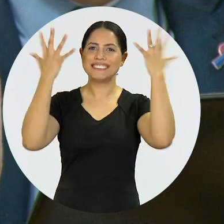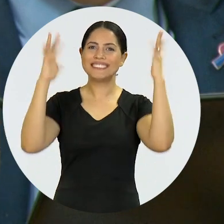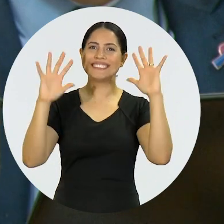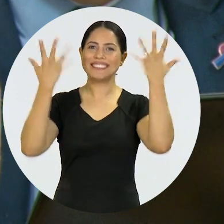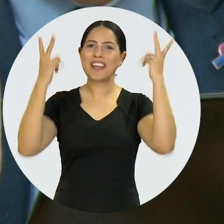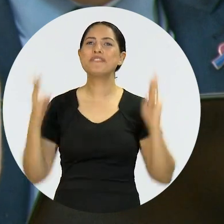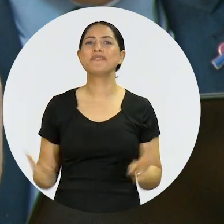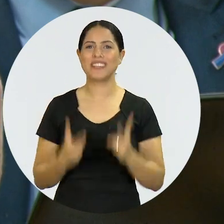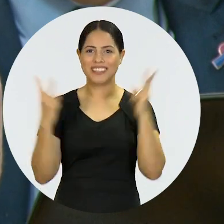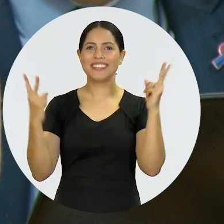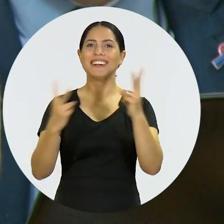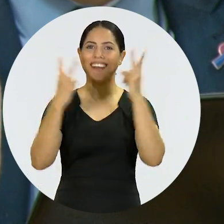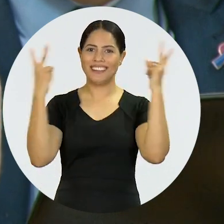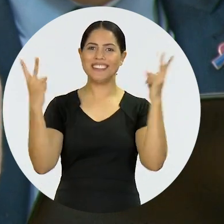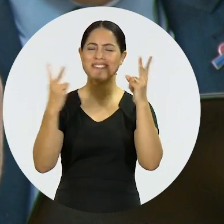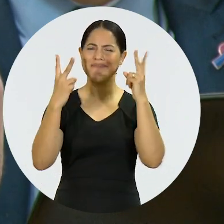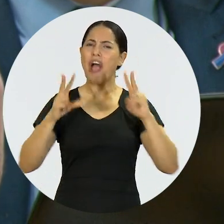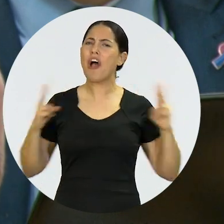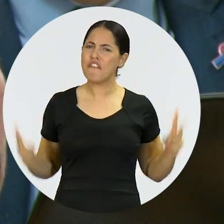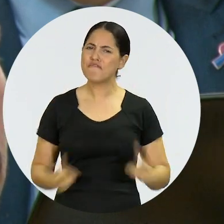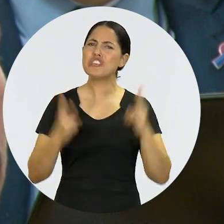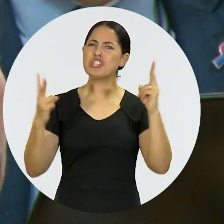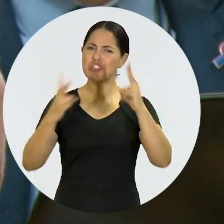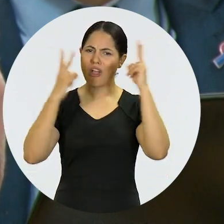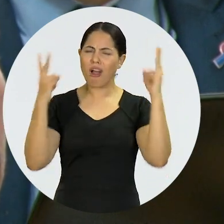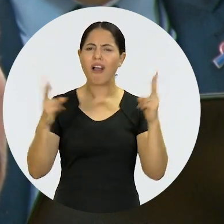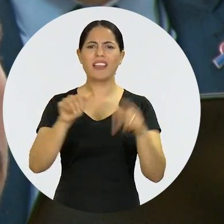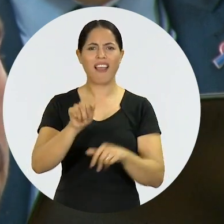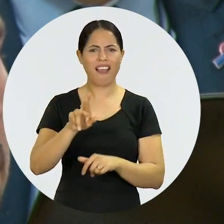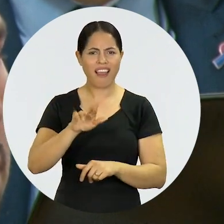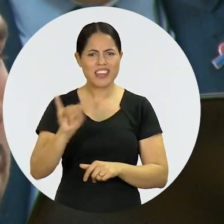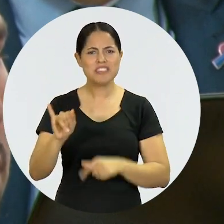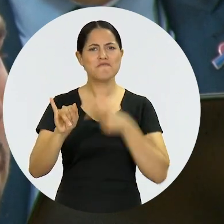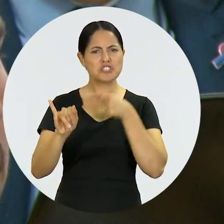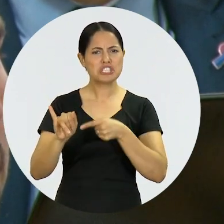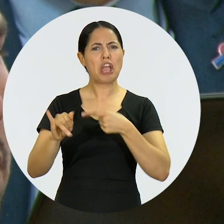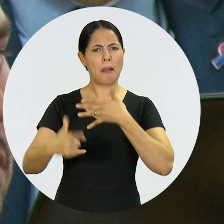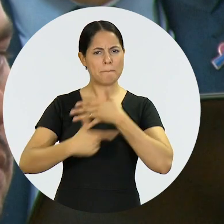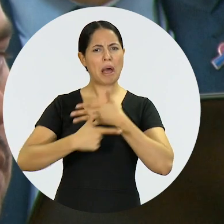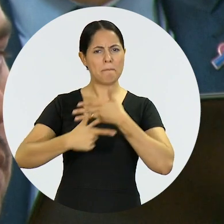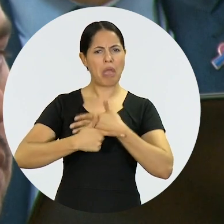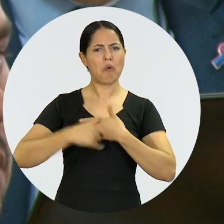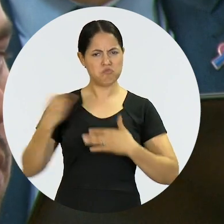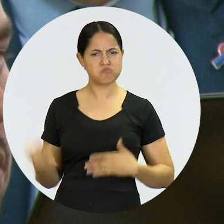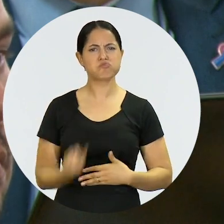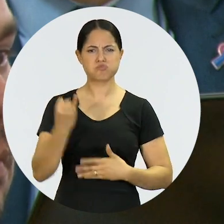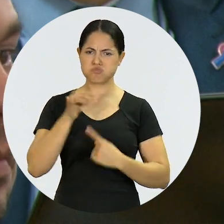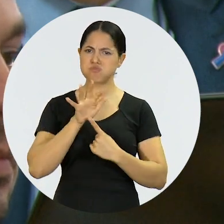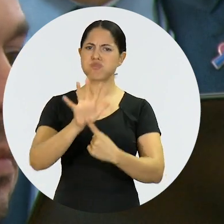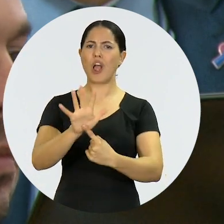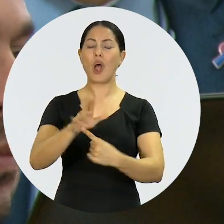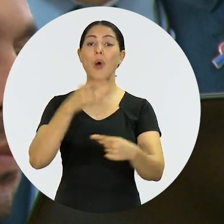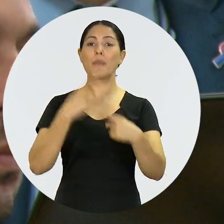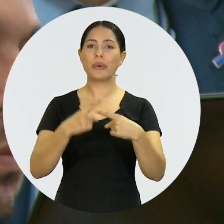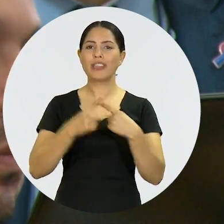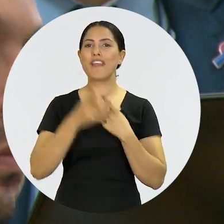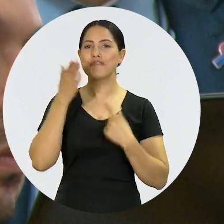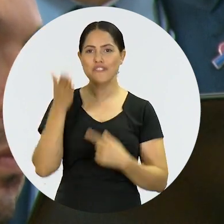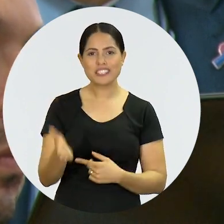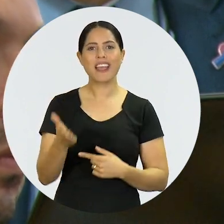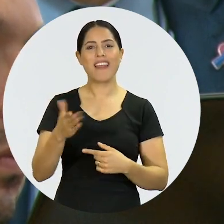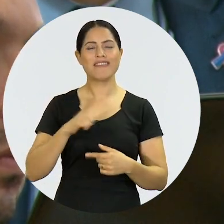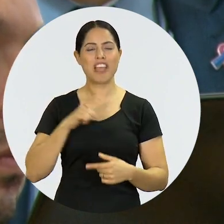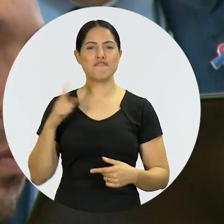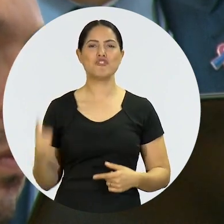a comemorar essa grande vitória, Ari. Uma vitória que você também teve um papel destacado, porque você,